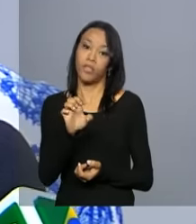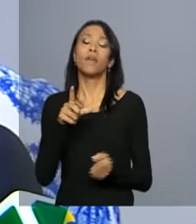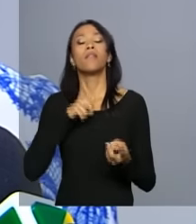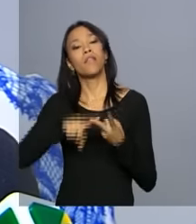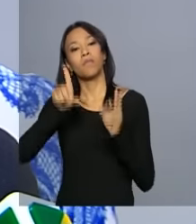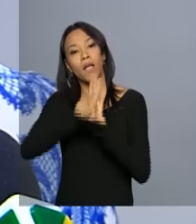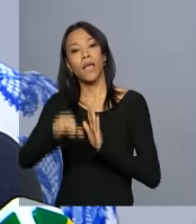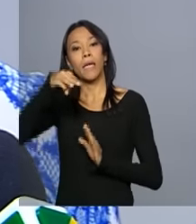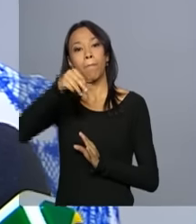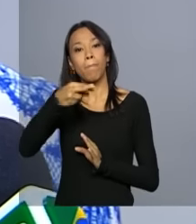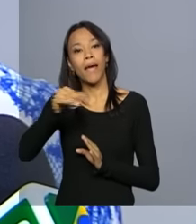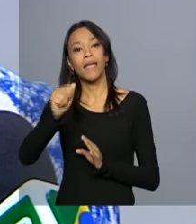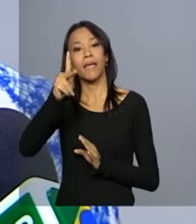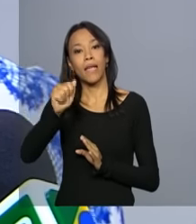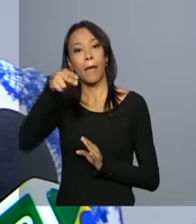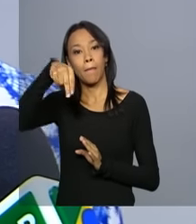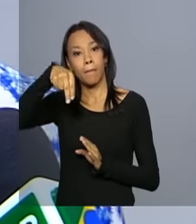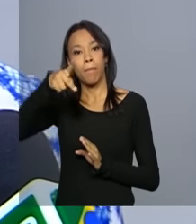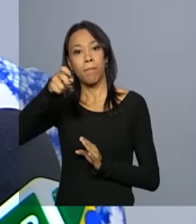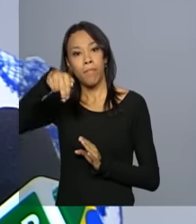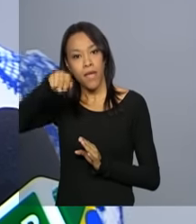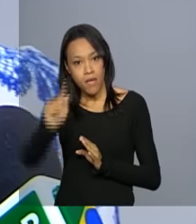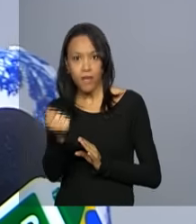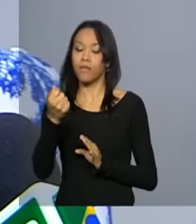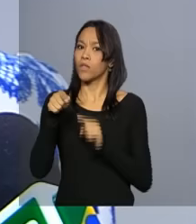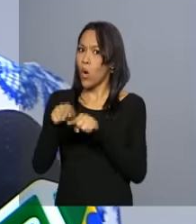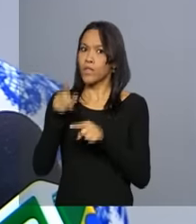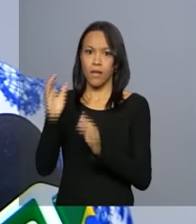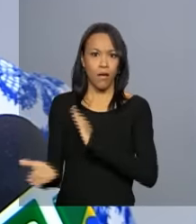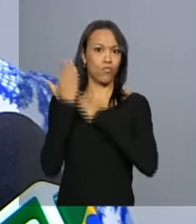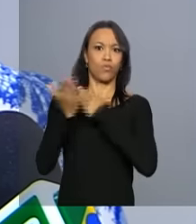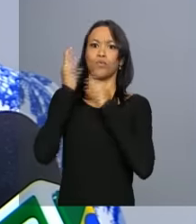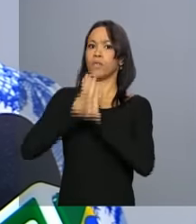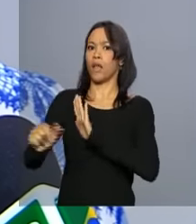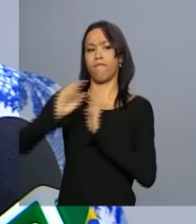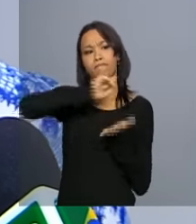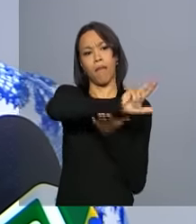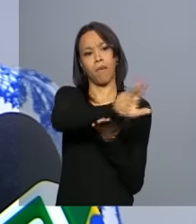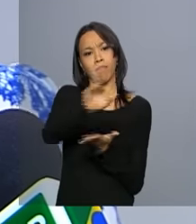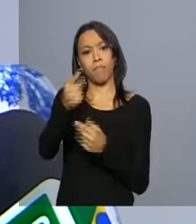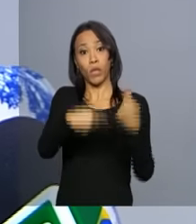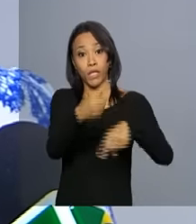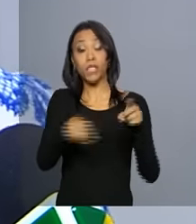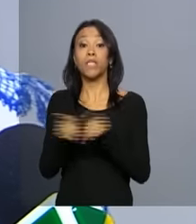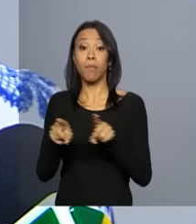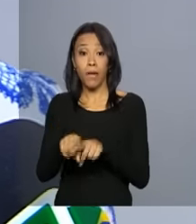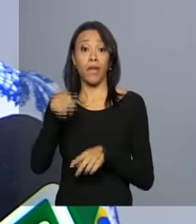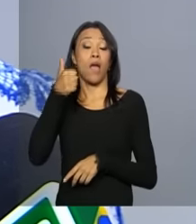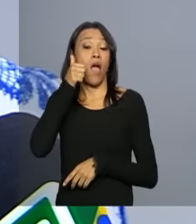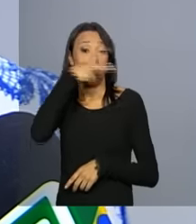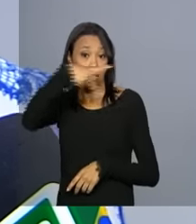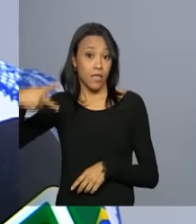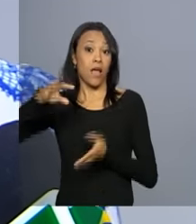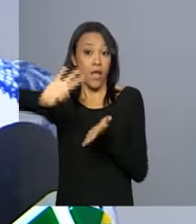Maria da Penha, que é extremamente significativa, que dela desdobrou uma série de ações. A nossa presidenta também assinou a Lei do Feminicídio.